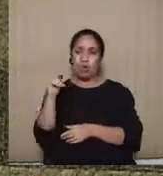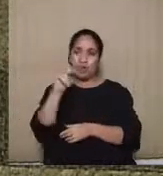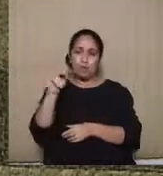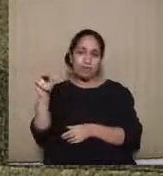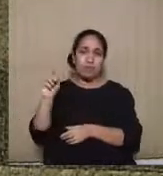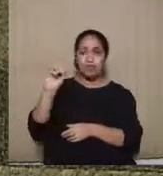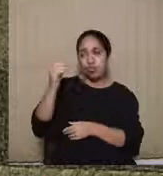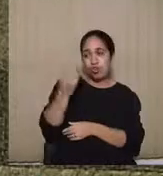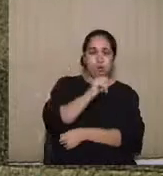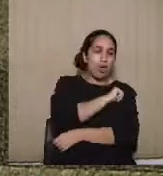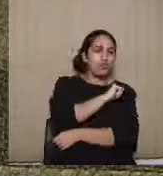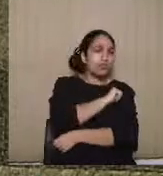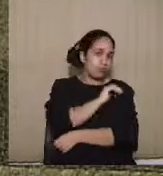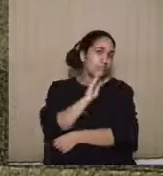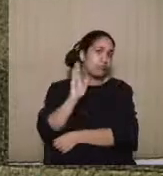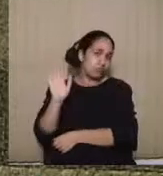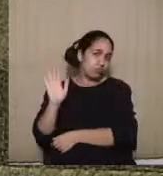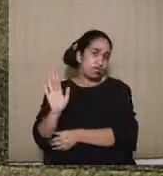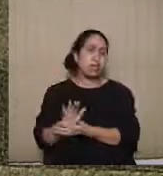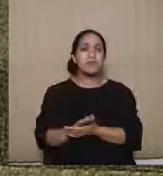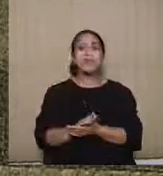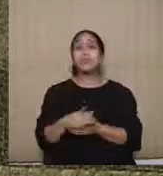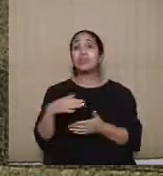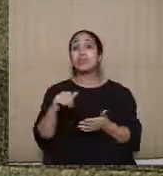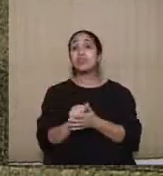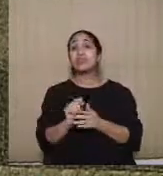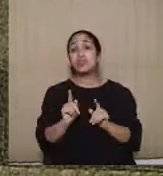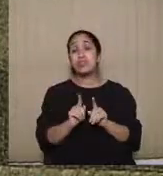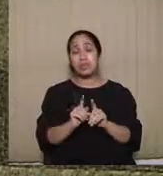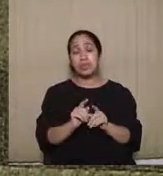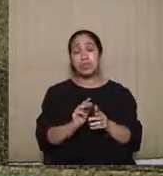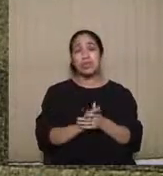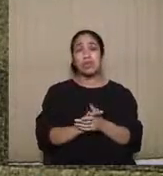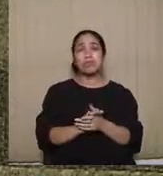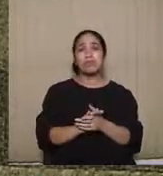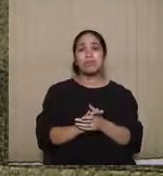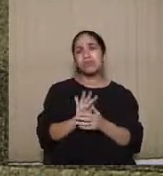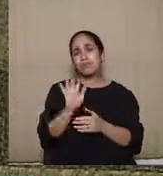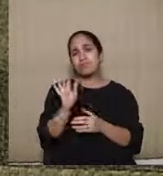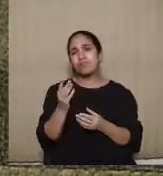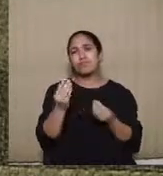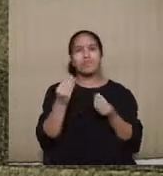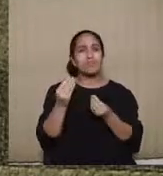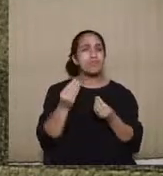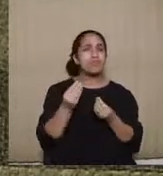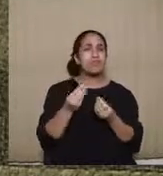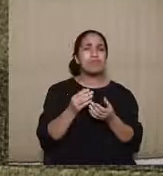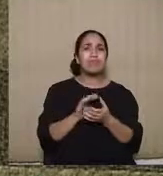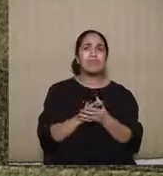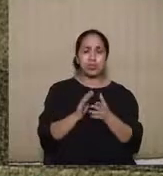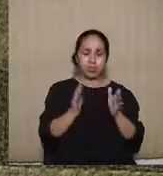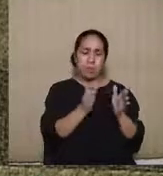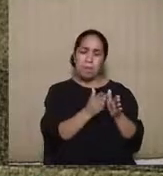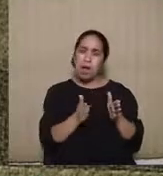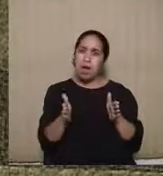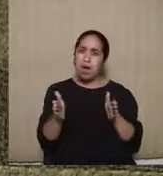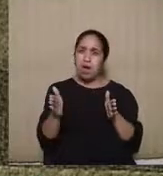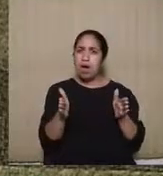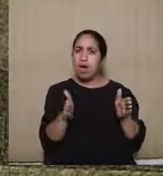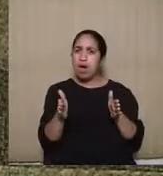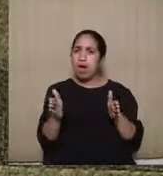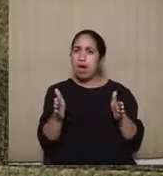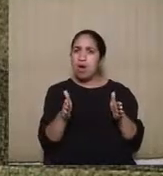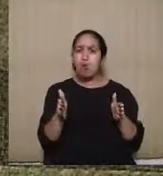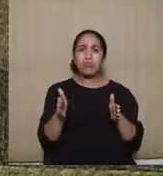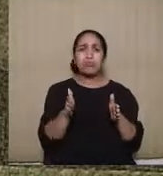discentes, e registrar ainda de forma bem peculiar o período de